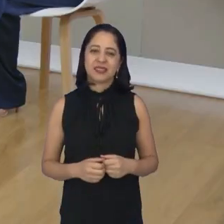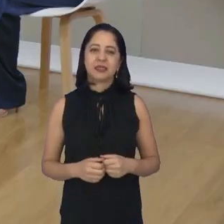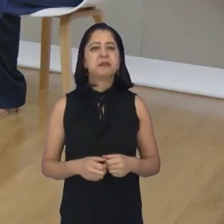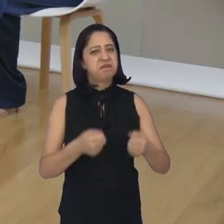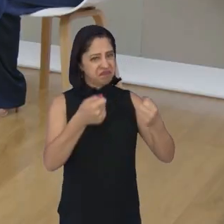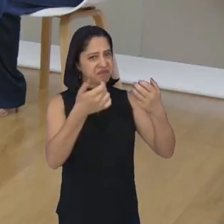Esclarecedor, né? Sim.